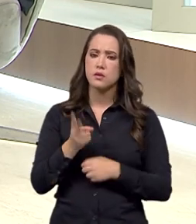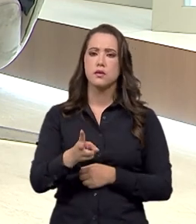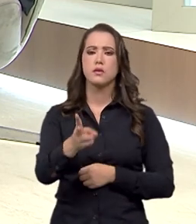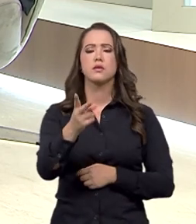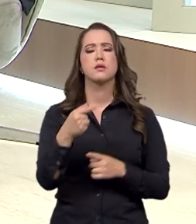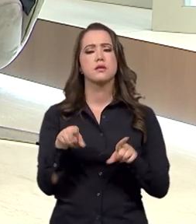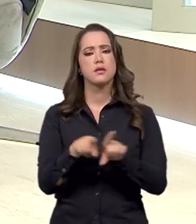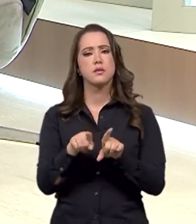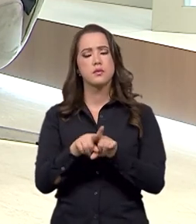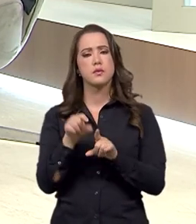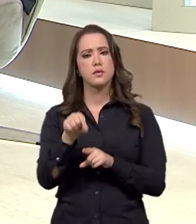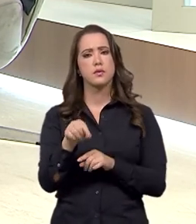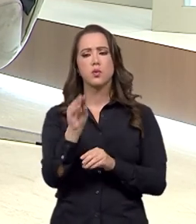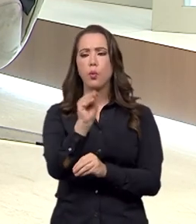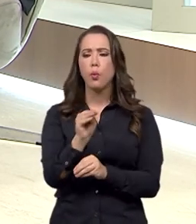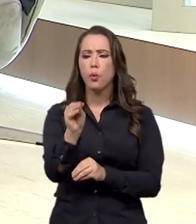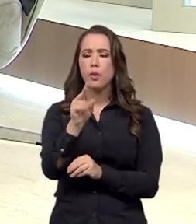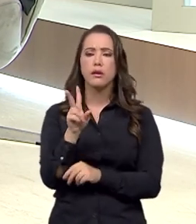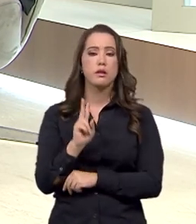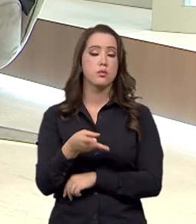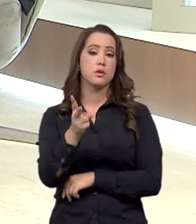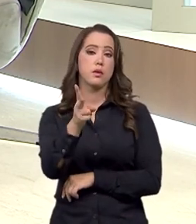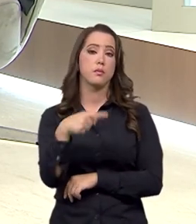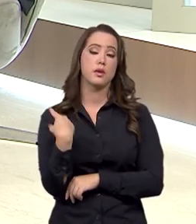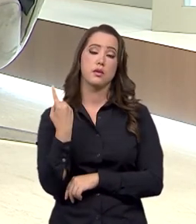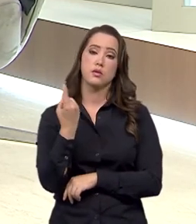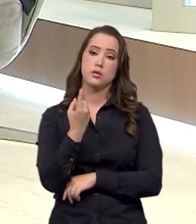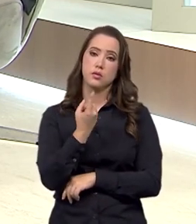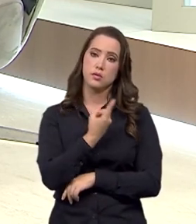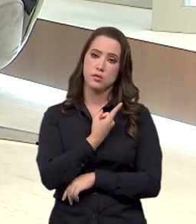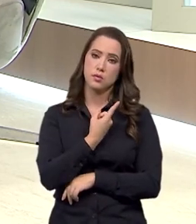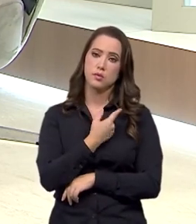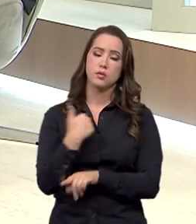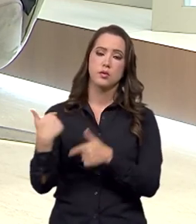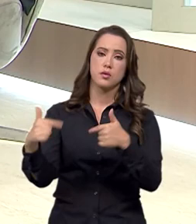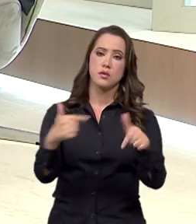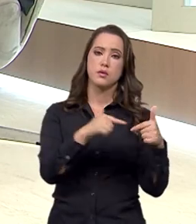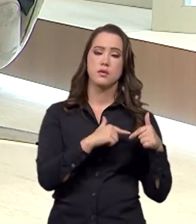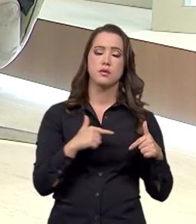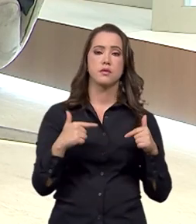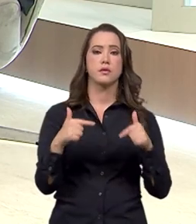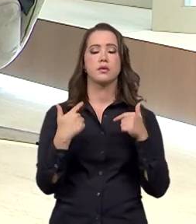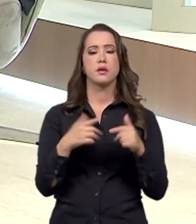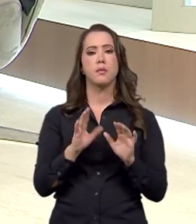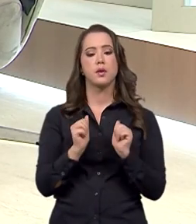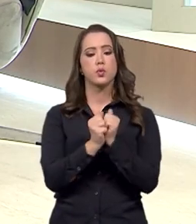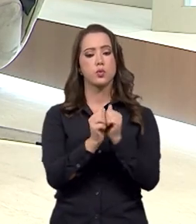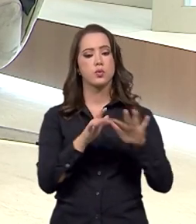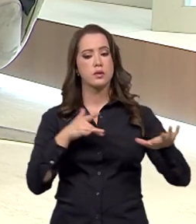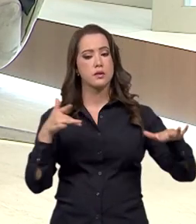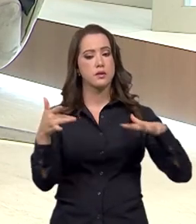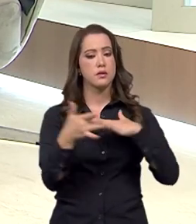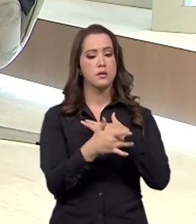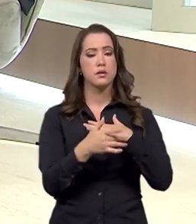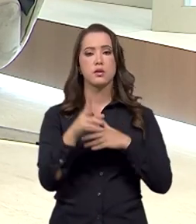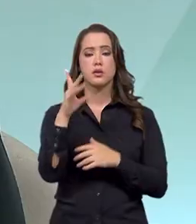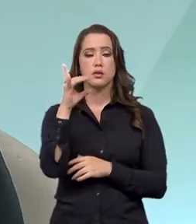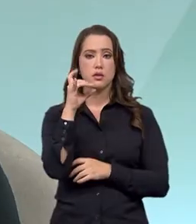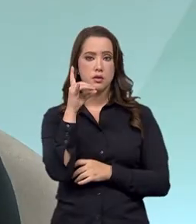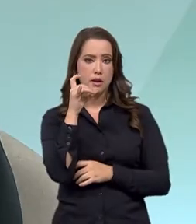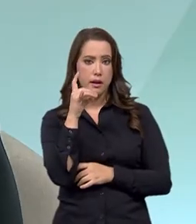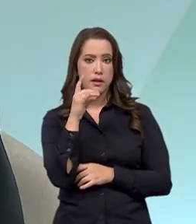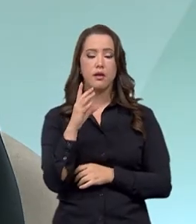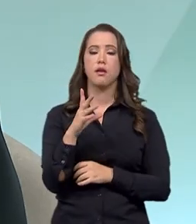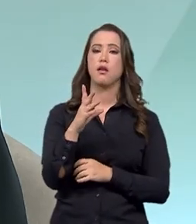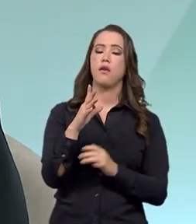E muito cuidadoso. Então, a gente, nós trabalhamos com nossas redes sociais, nosso Instagram, nosso Facebook,